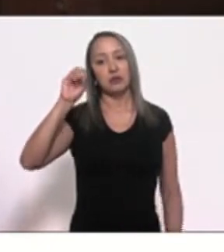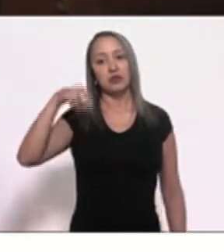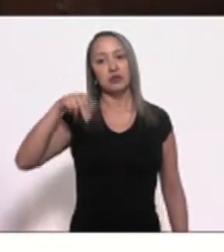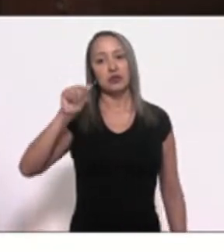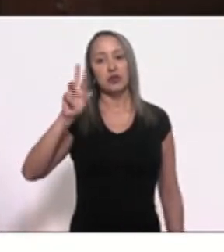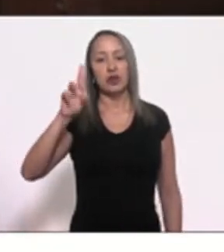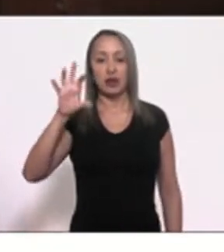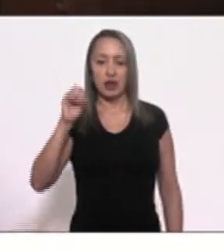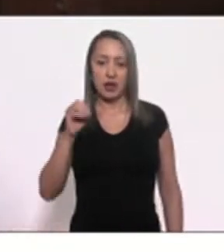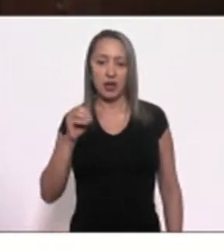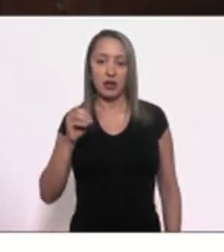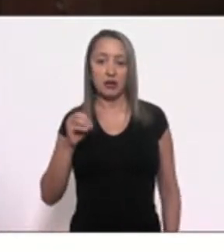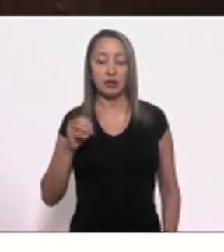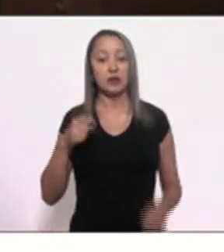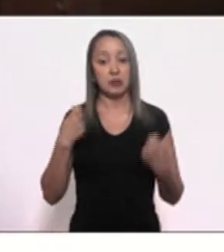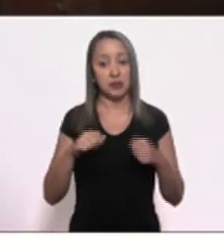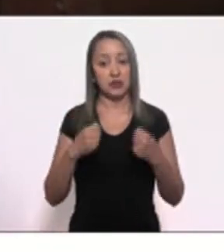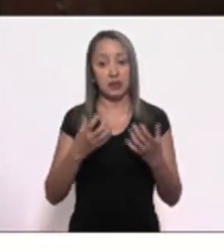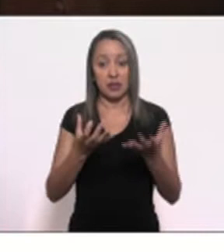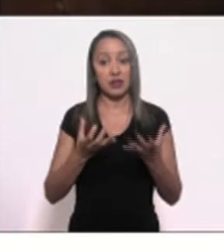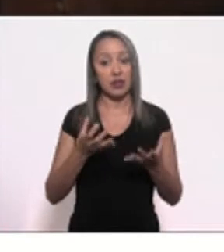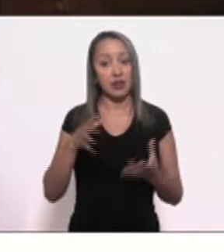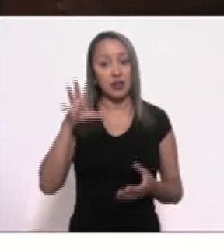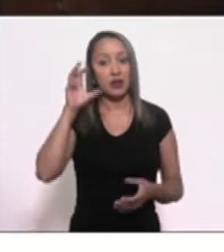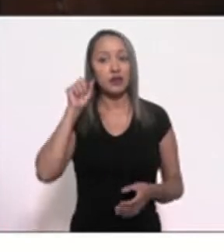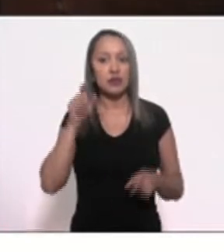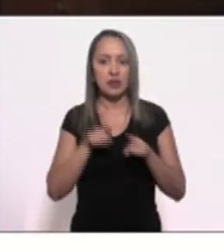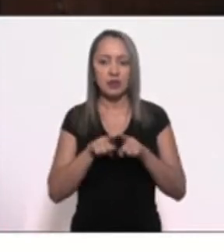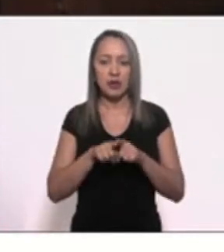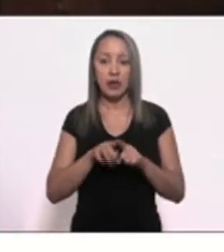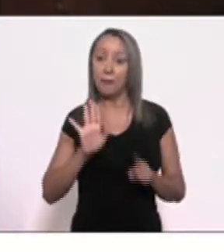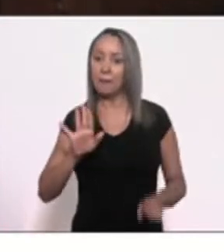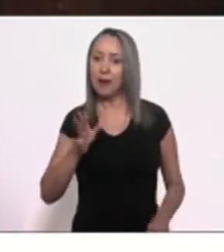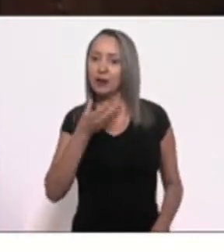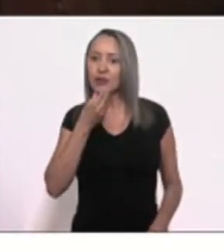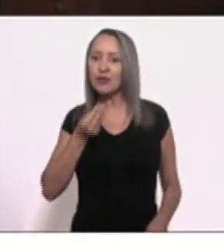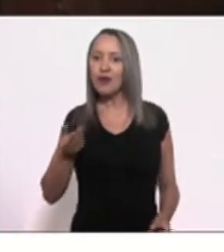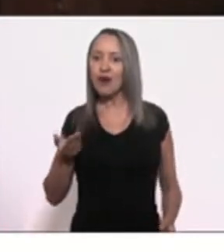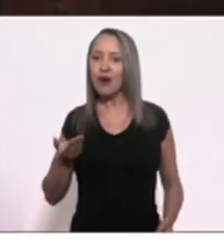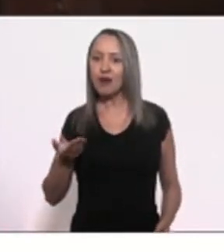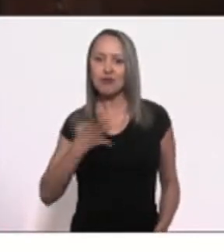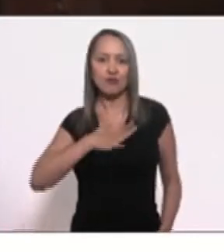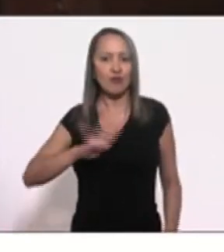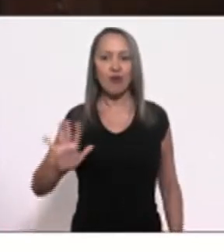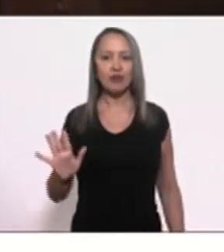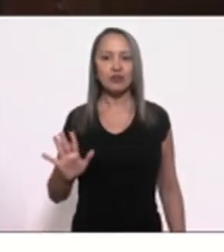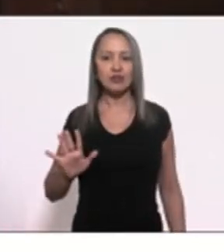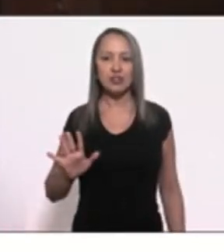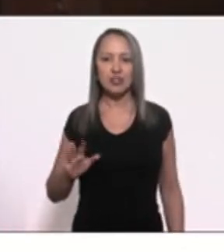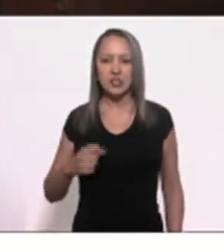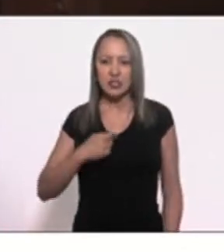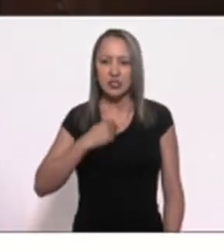contraditório. E ele ficou louco. Me agrediu.